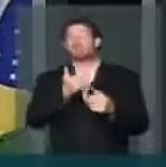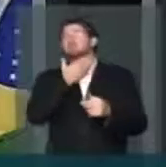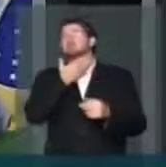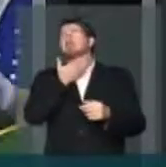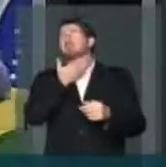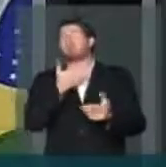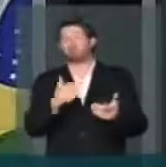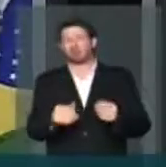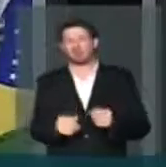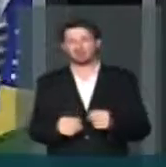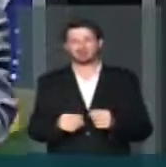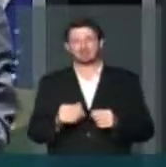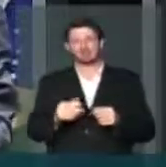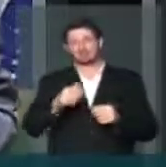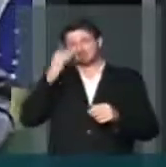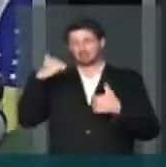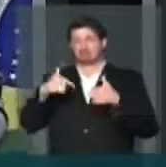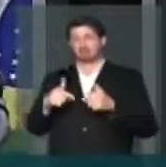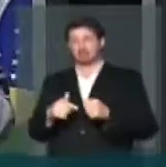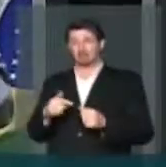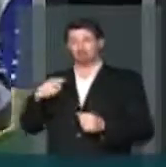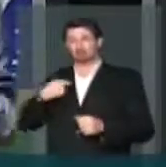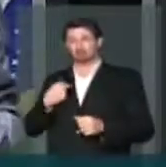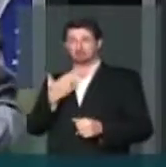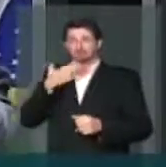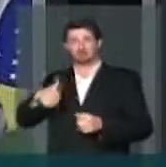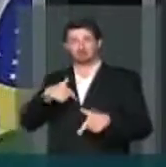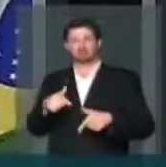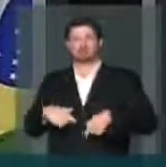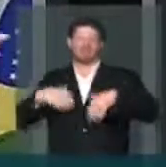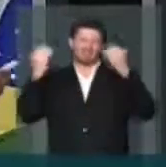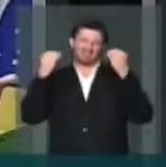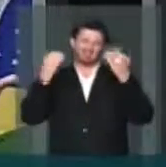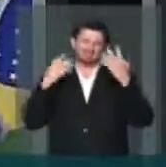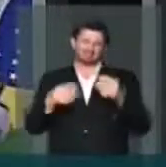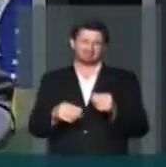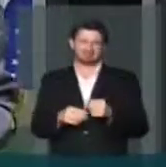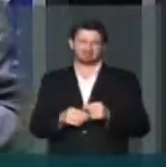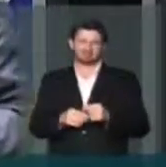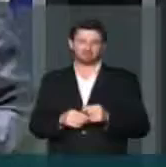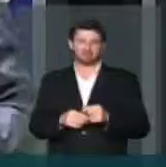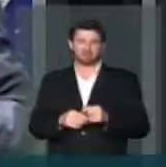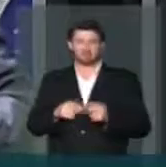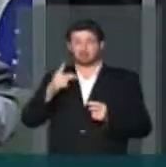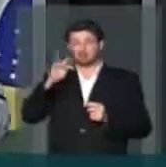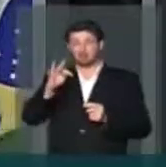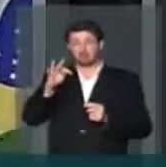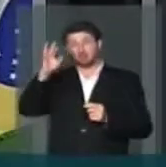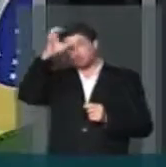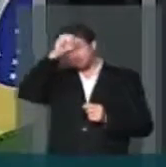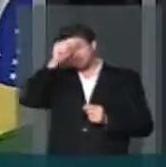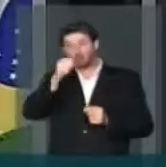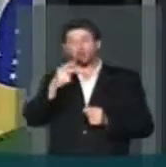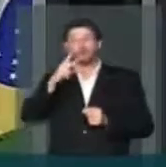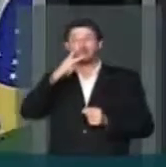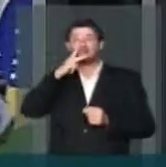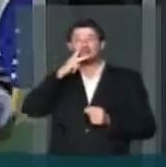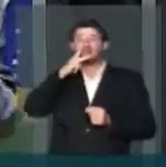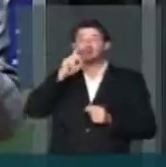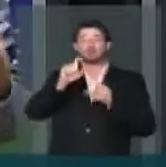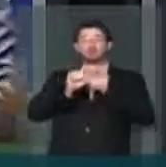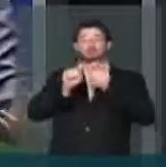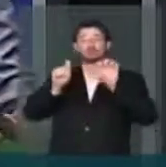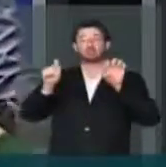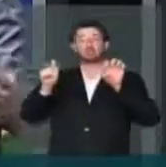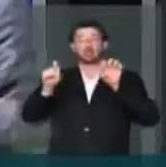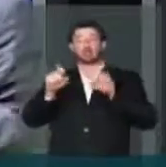mole, que é trabalhador daqui e dali. Trabalhador o quê? O PT aprendeu a fumar charuto cubano, a